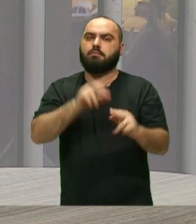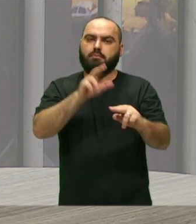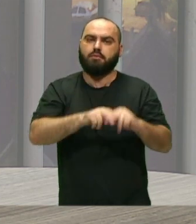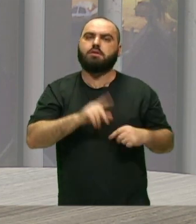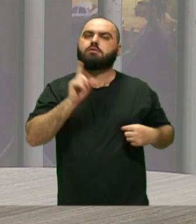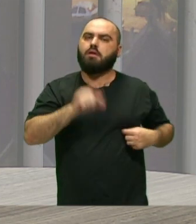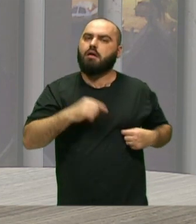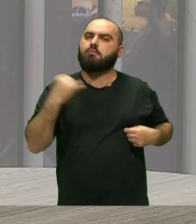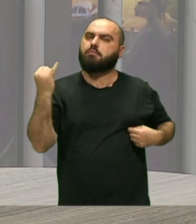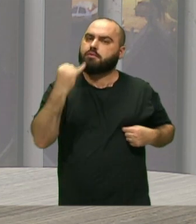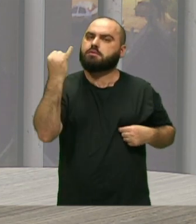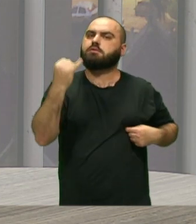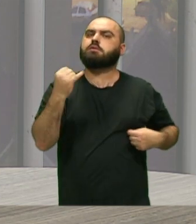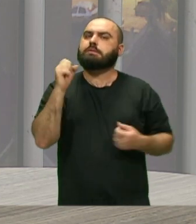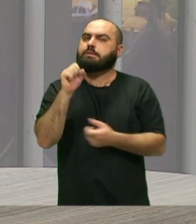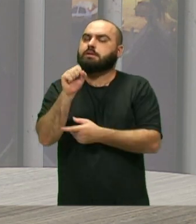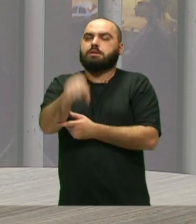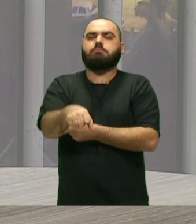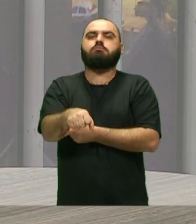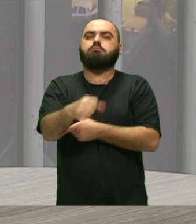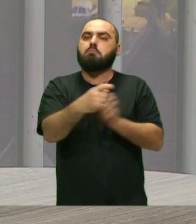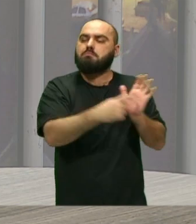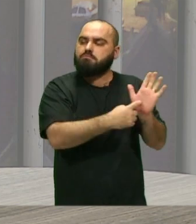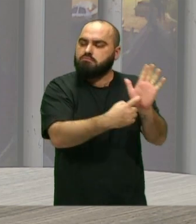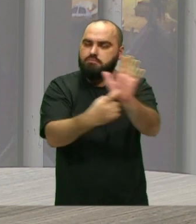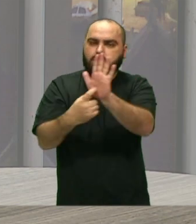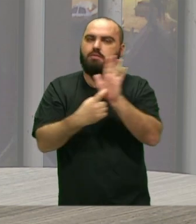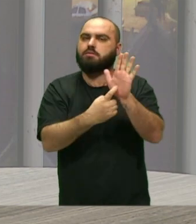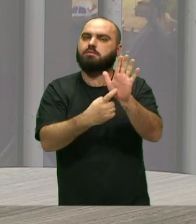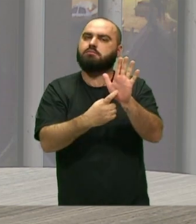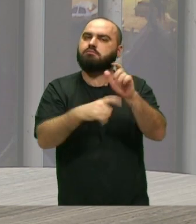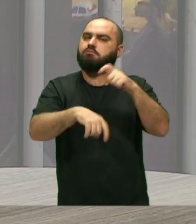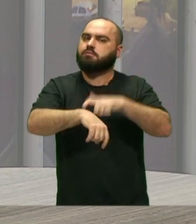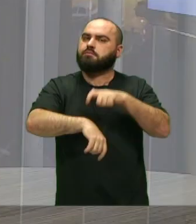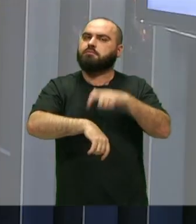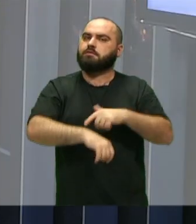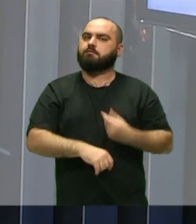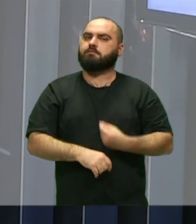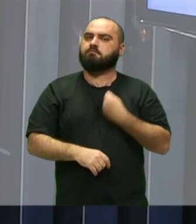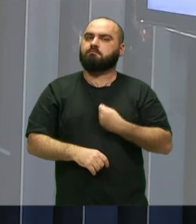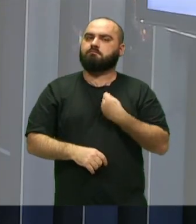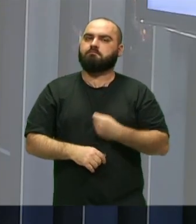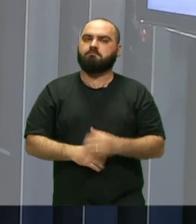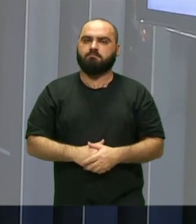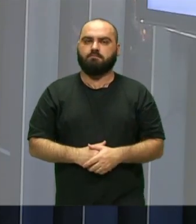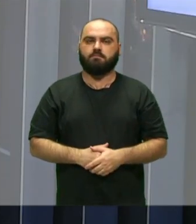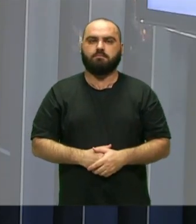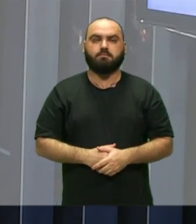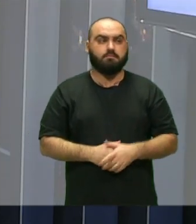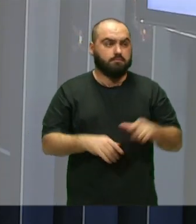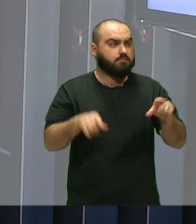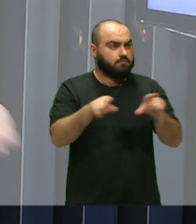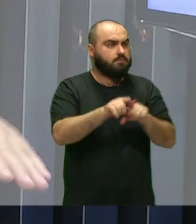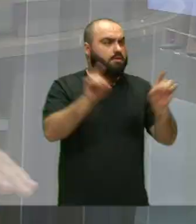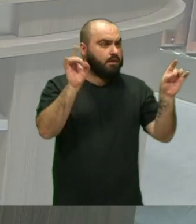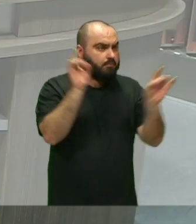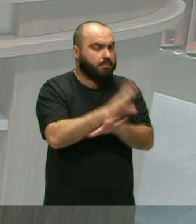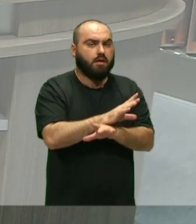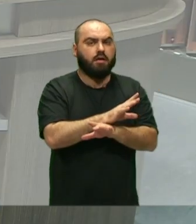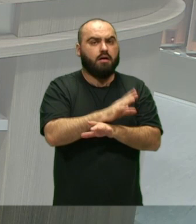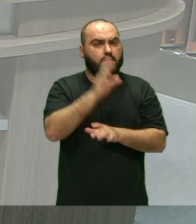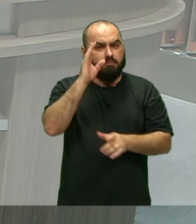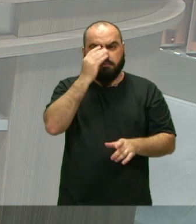conexões Para trazer Né? Para trazer Essas reflexões E para também Fazer a manutenção Dessa cultura E romper Com